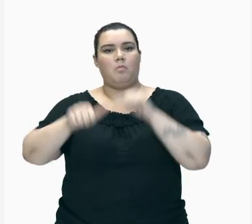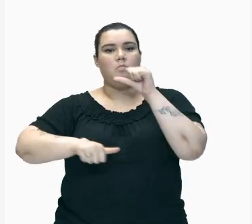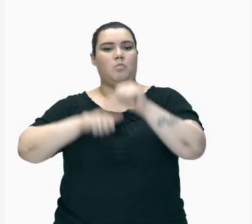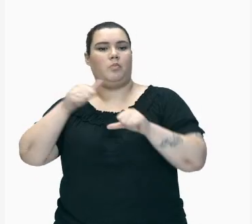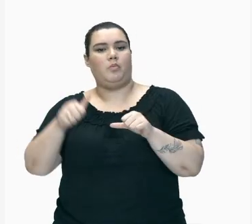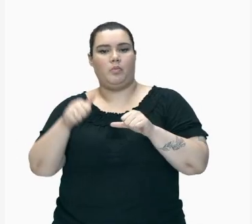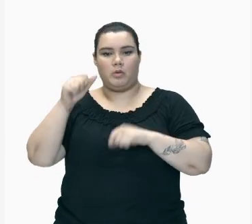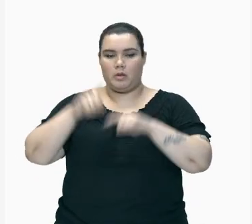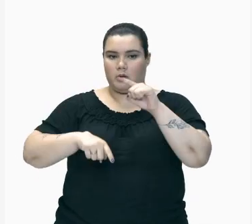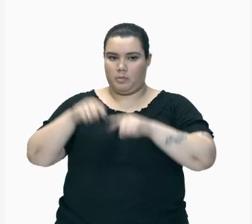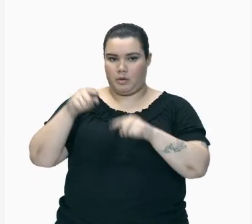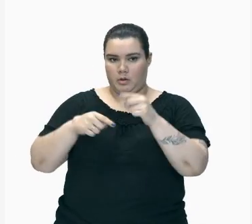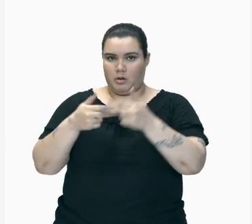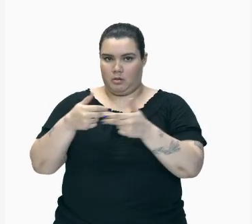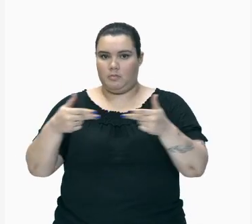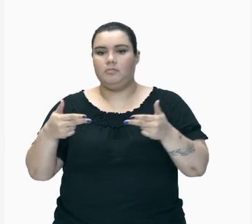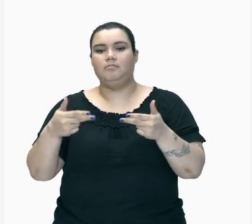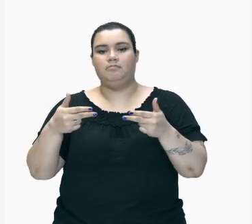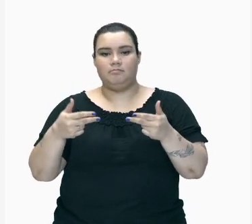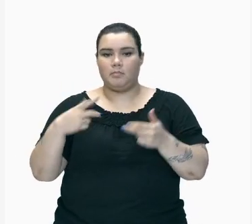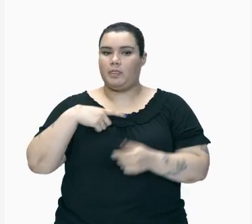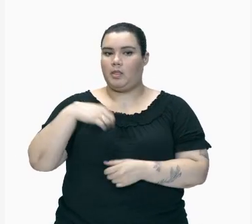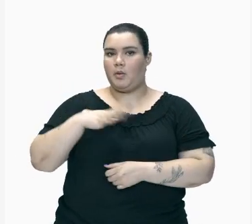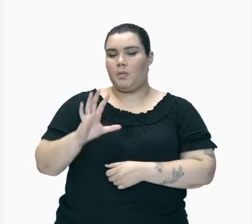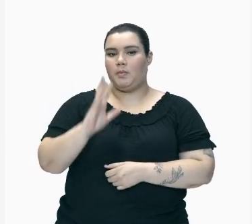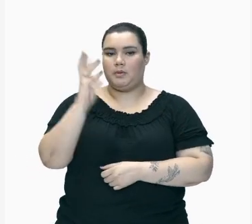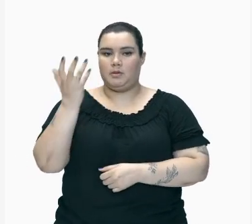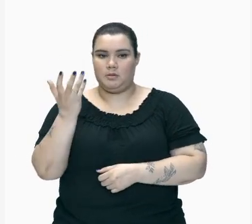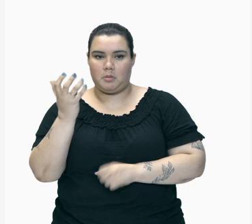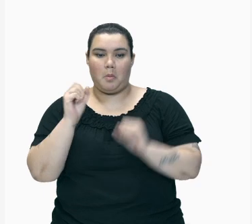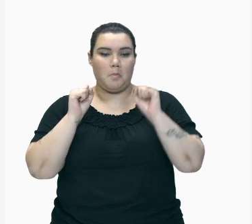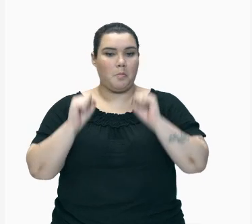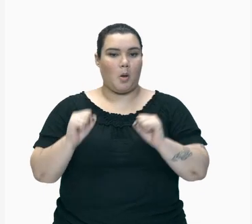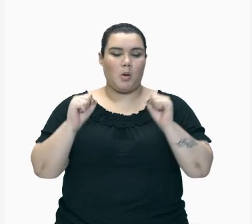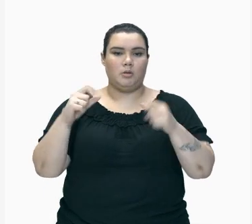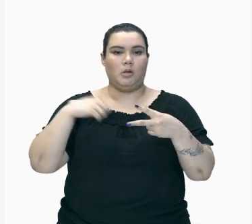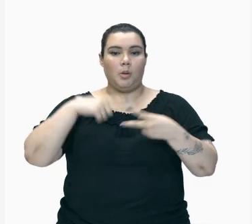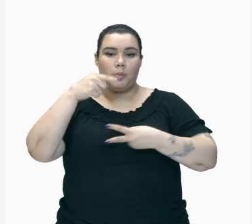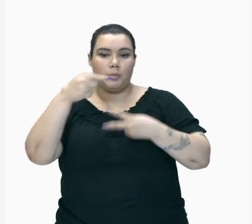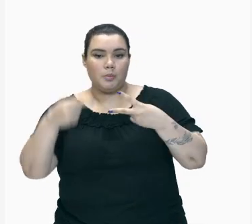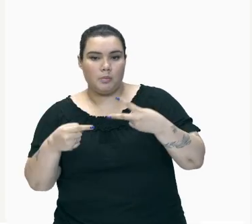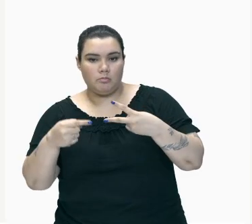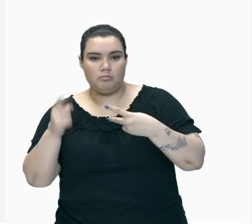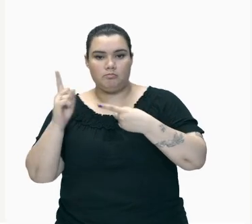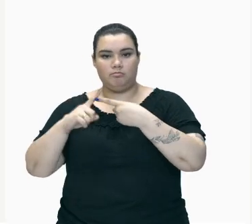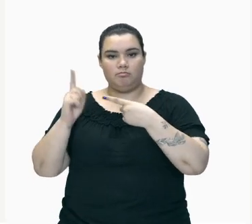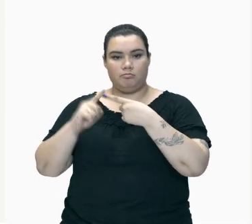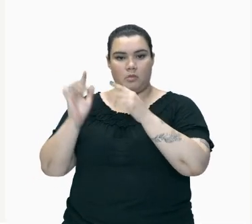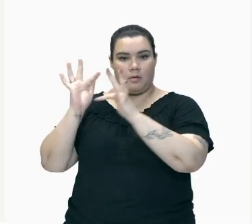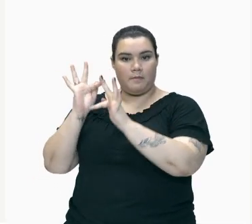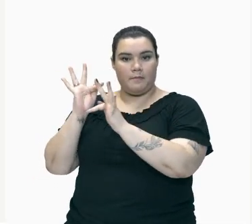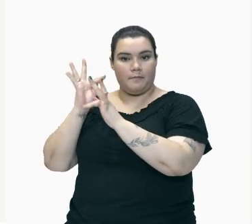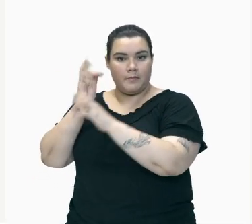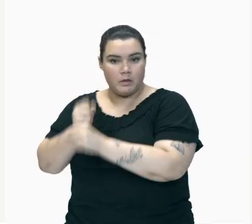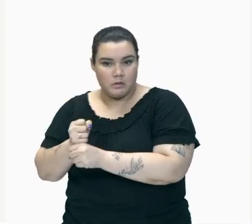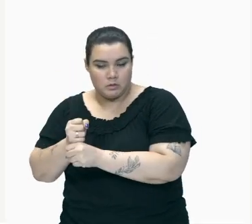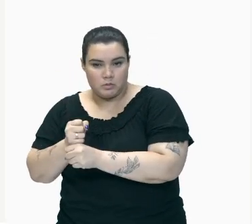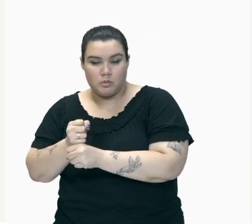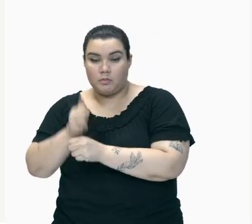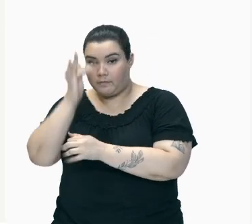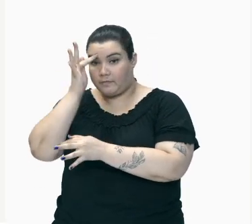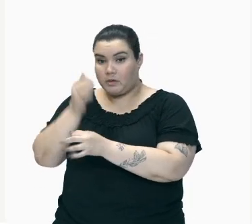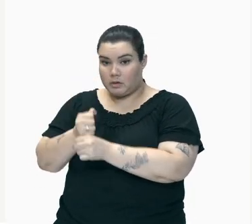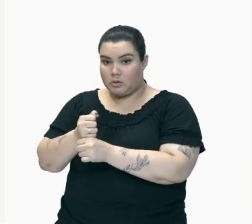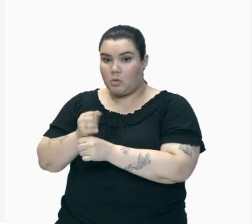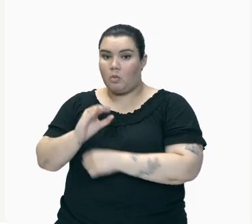Transformação Que ocorre Com a matéria E podem ser Classificados Em físicos Ou